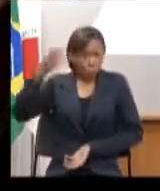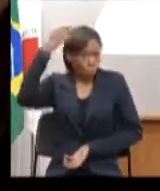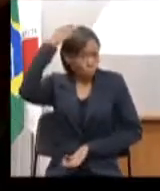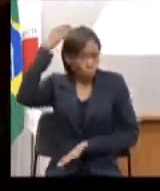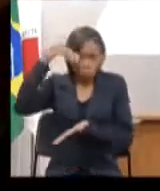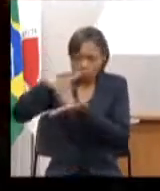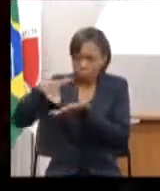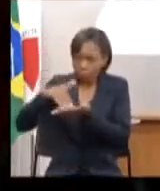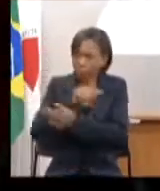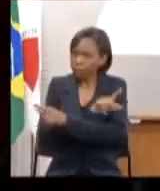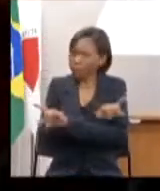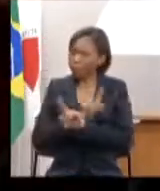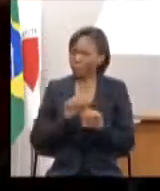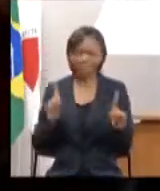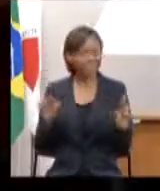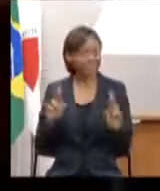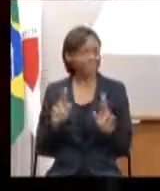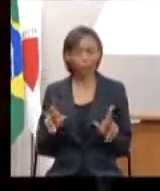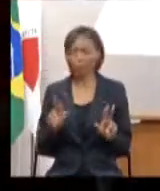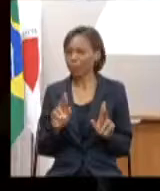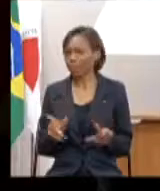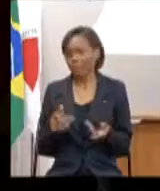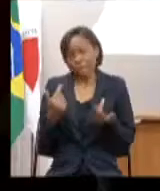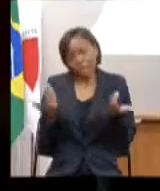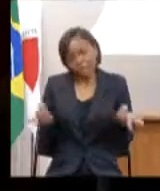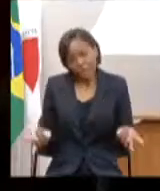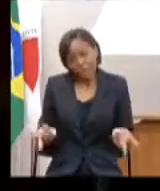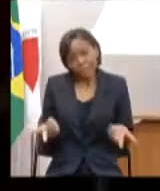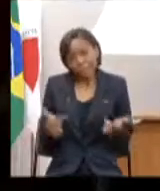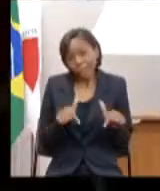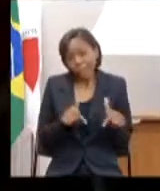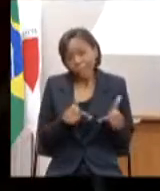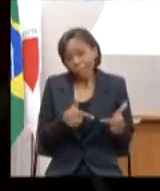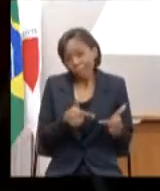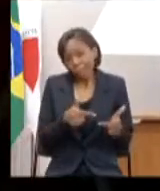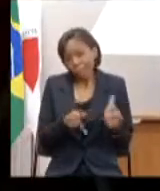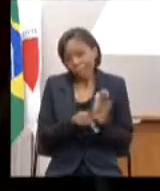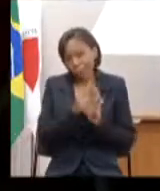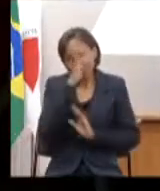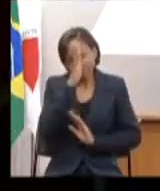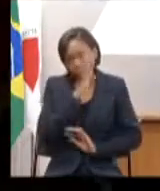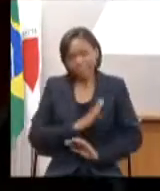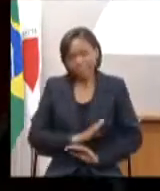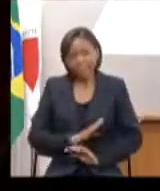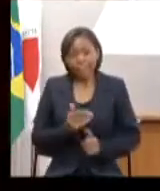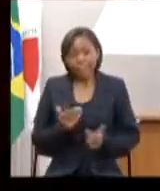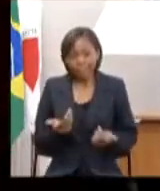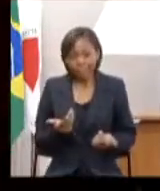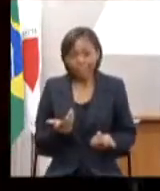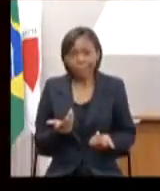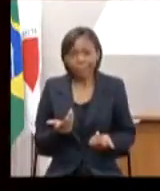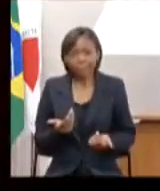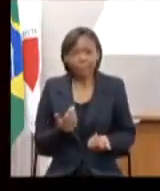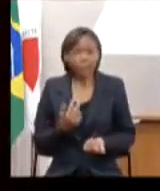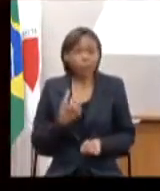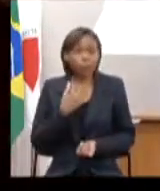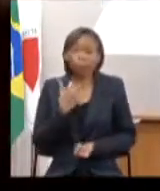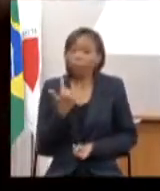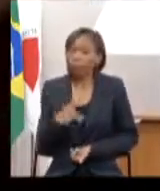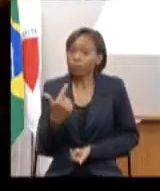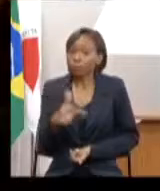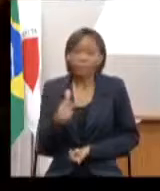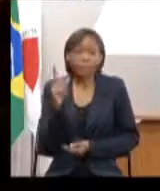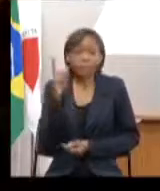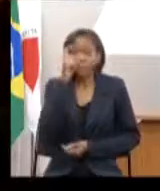jeito brasileiro de execução, não existe possibilidade alguma de um governo não executar um orçamento, isso não